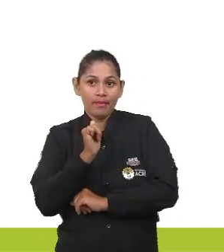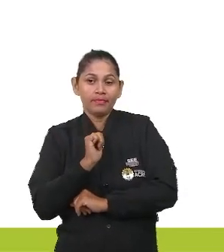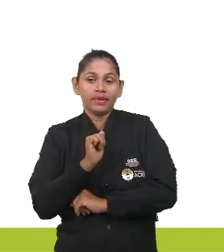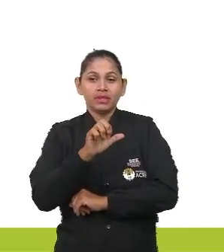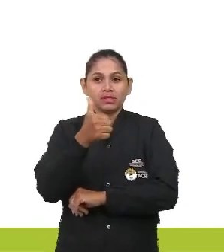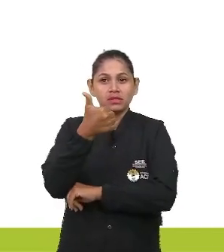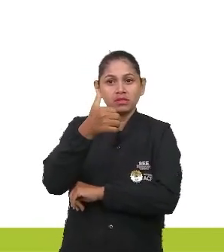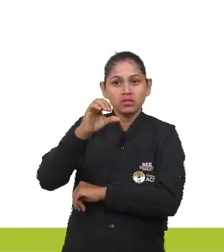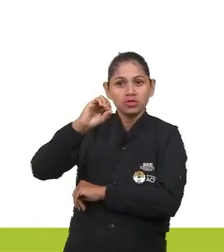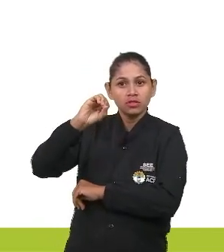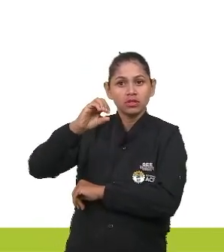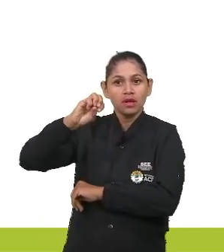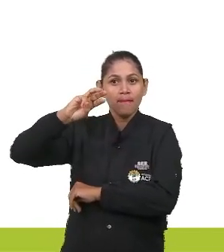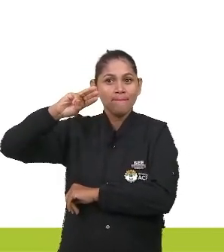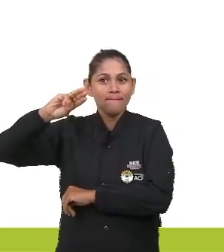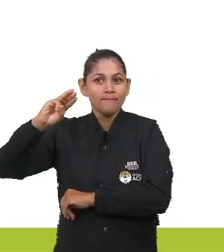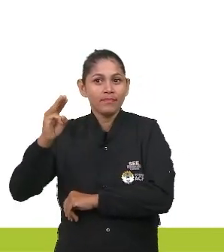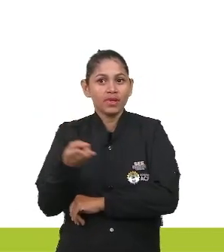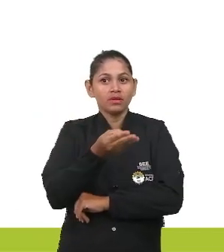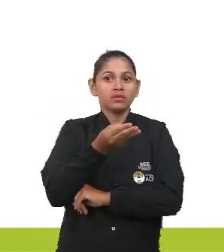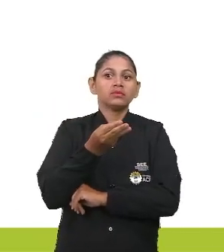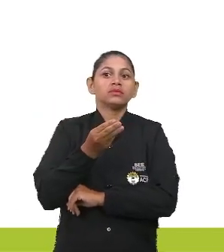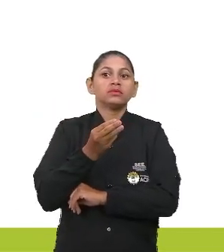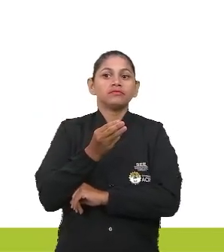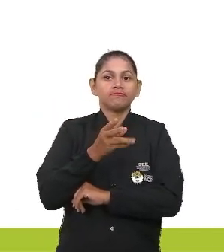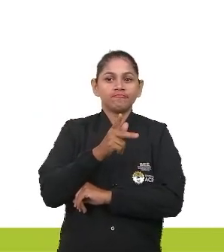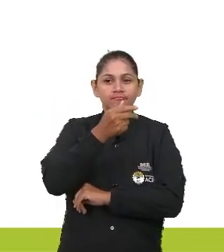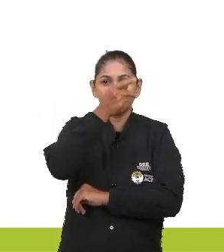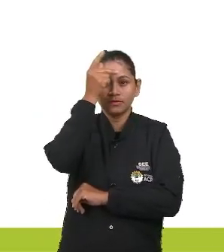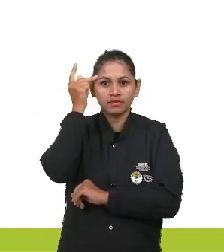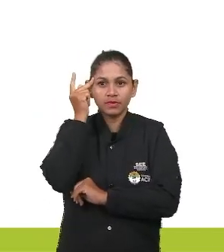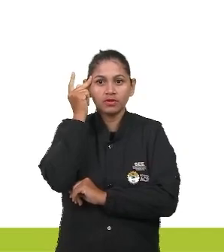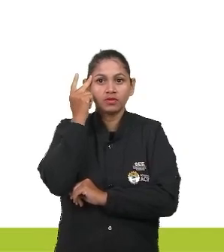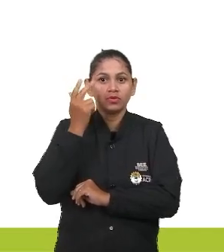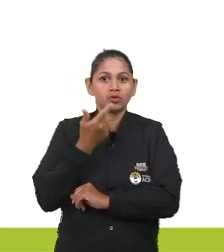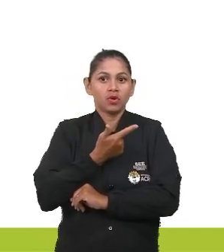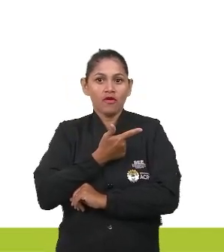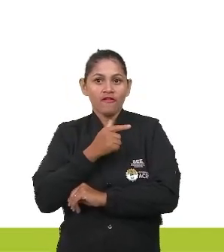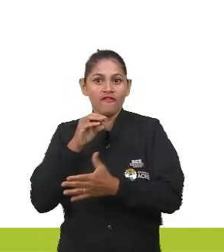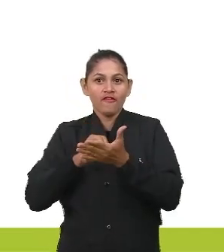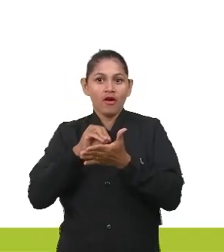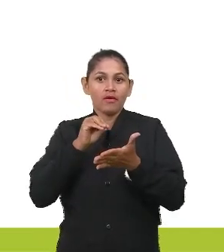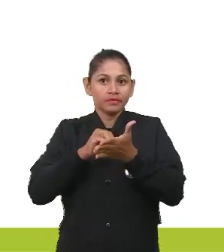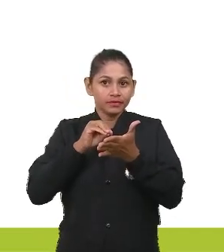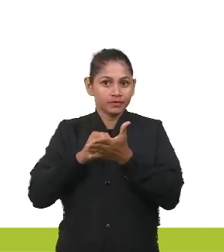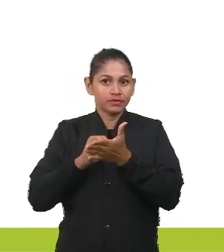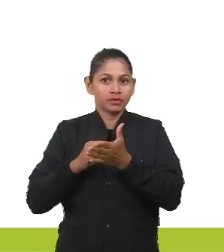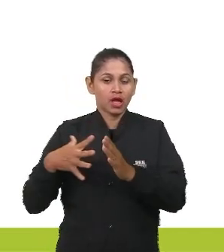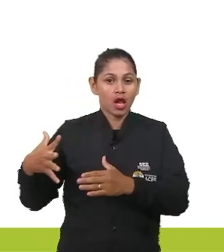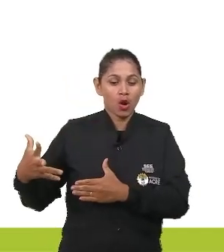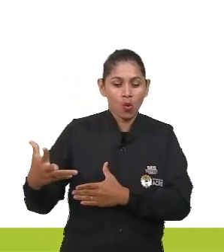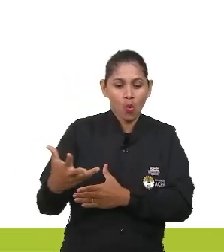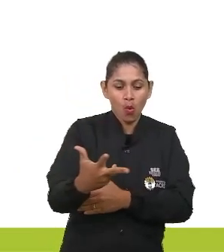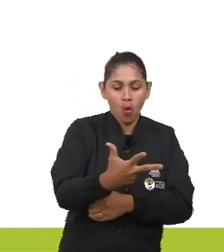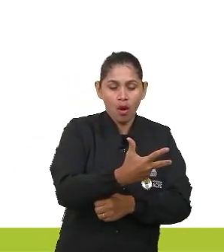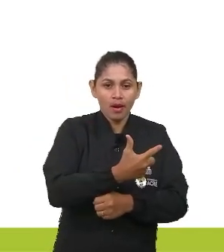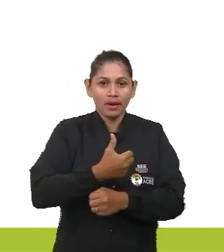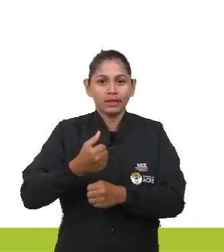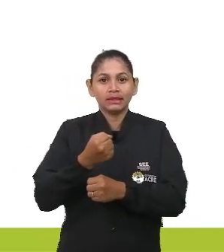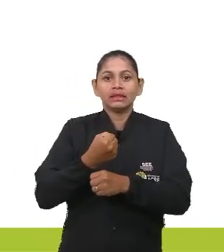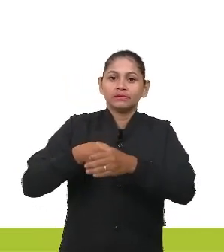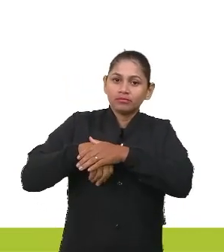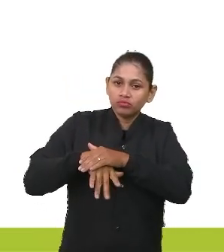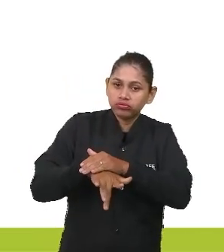esgoto em suas residências. Sendo assim, do ponto de vista institucional, toda a cadeia de